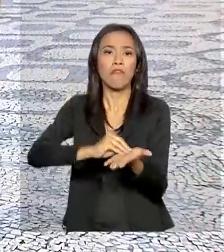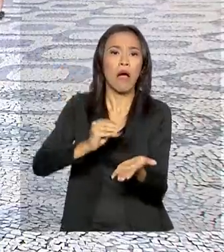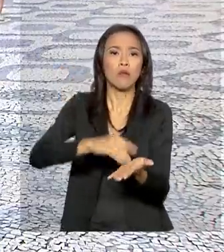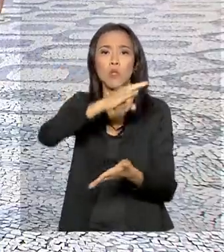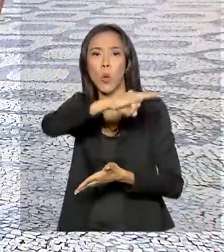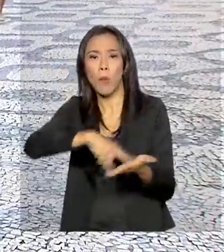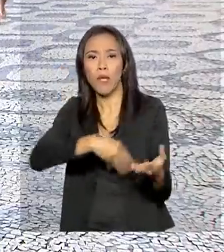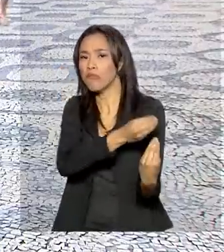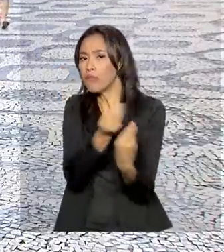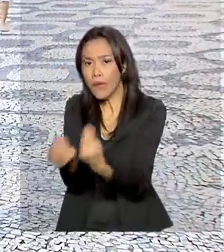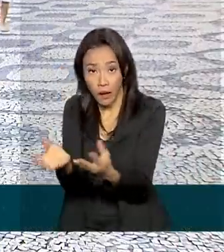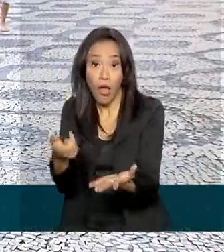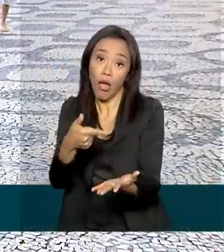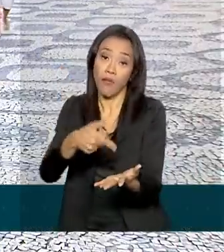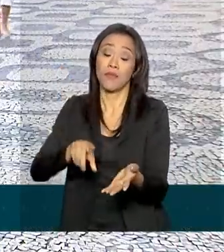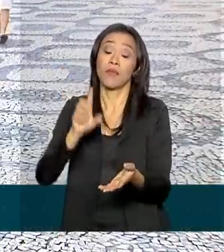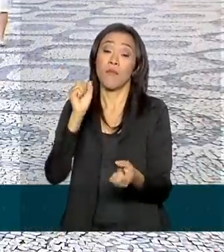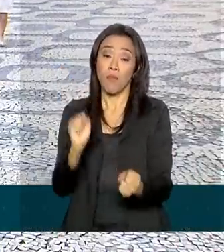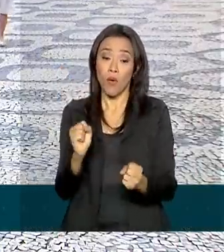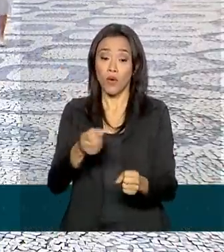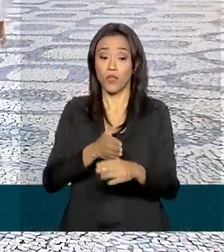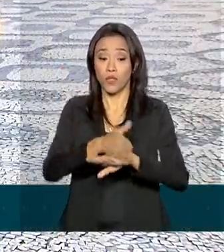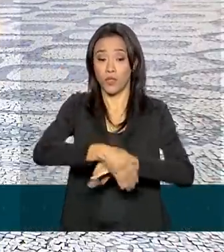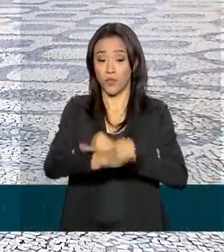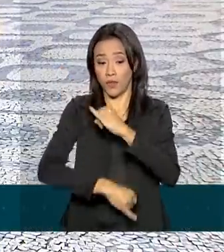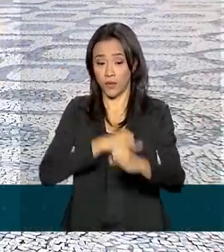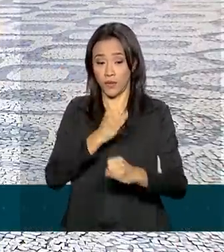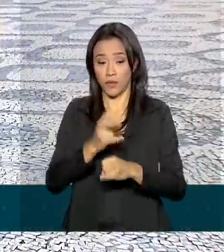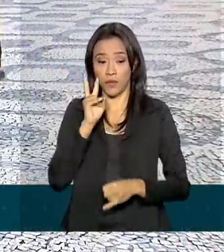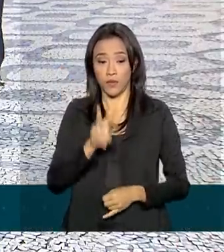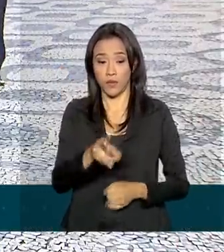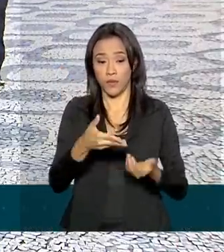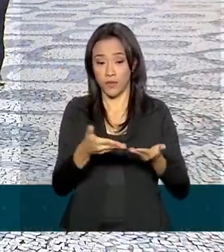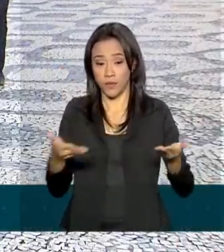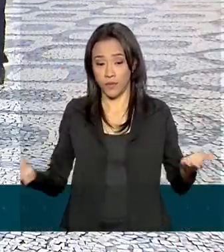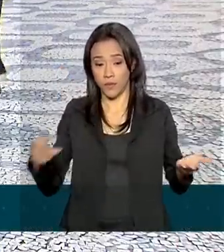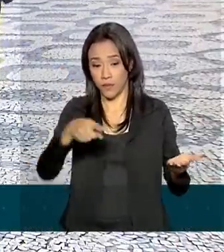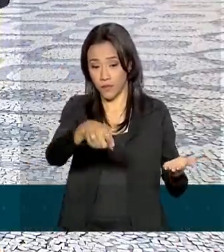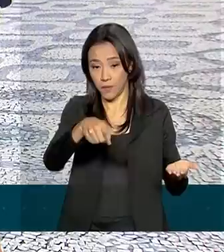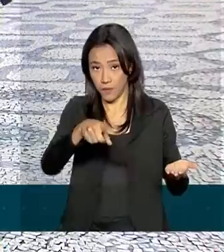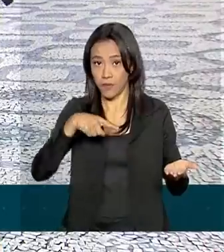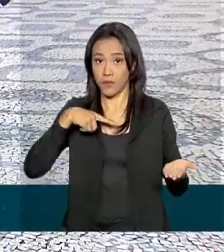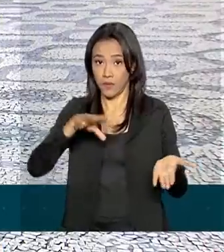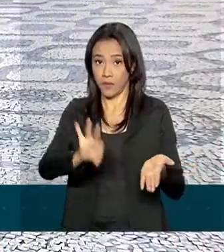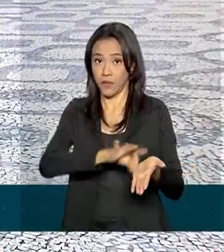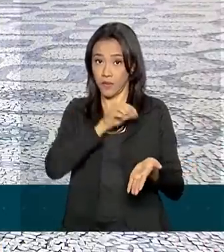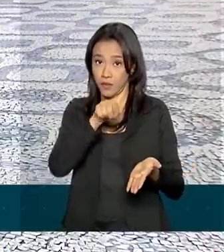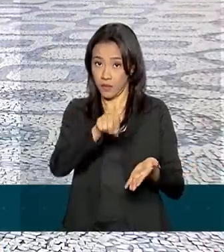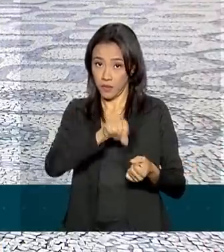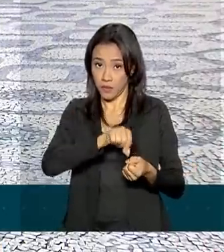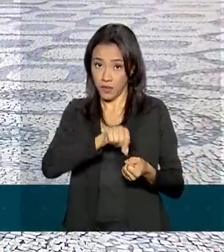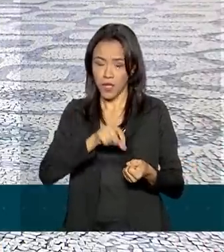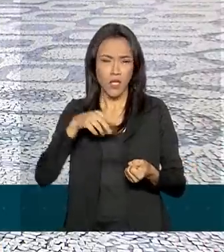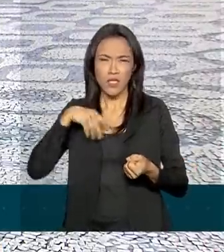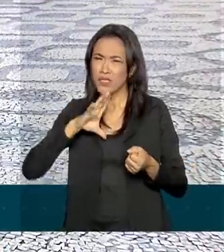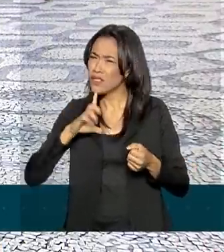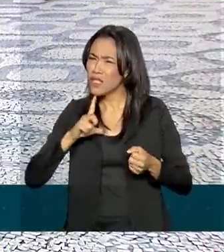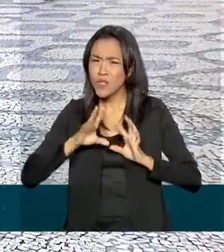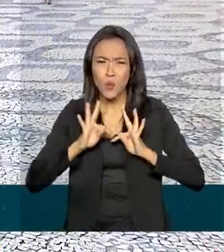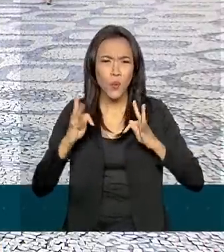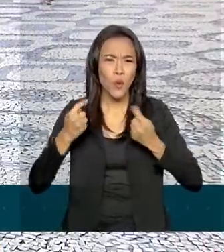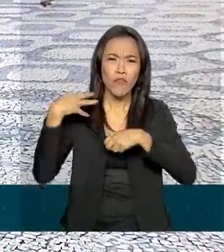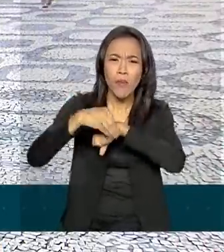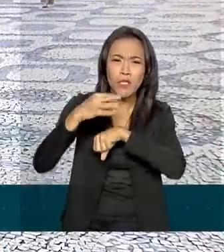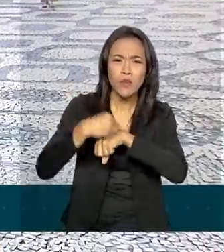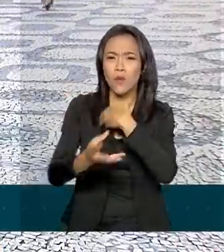devem se inscrever no site prouni.mec.gov.br, onde eles também podem conferir todas as informações sobre